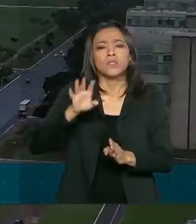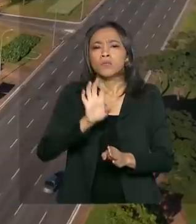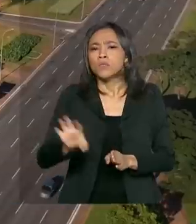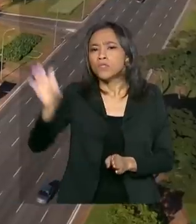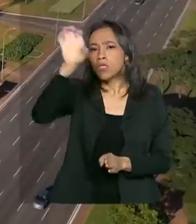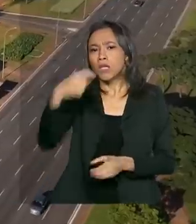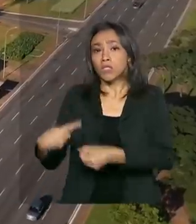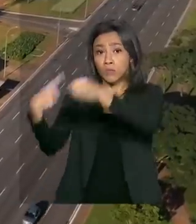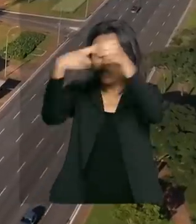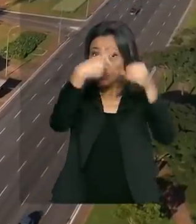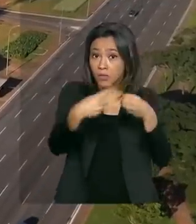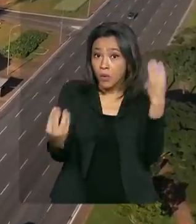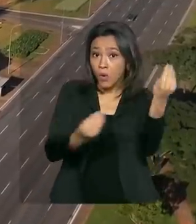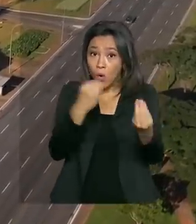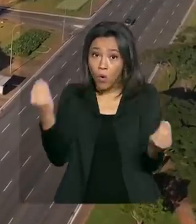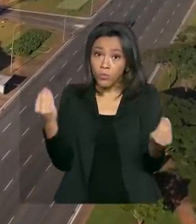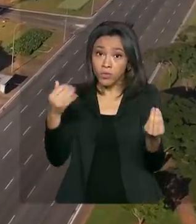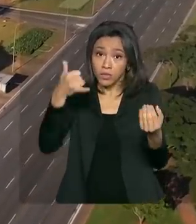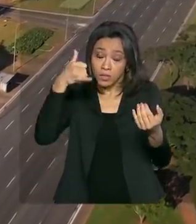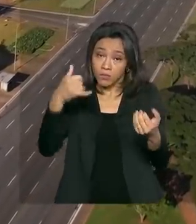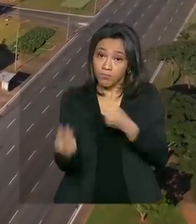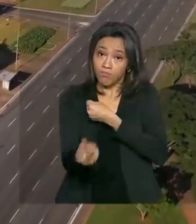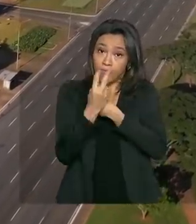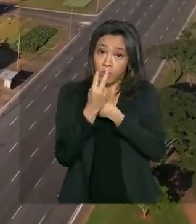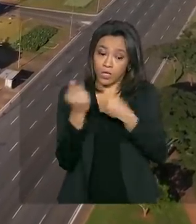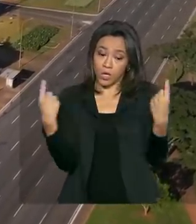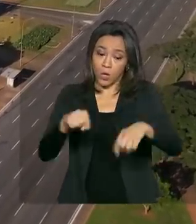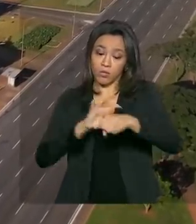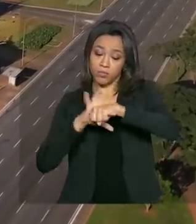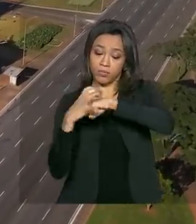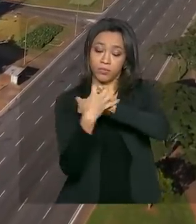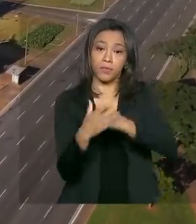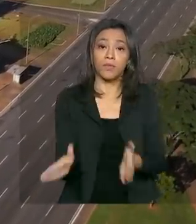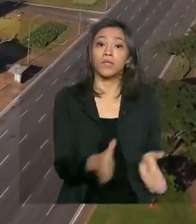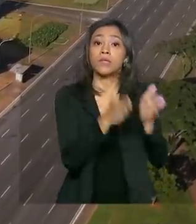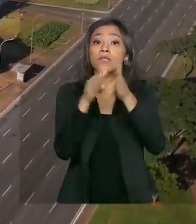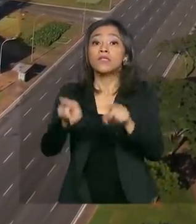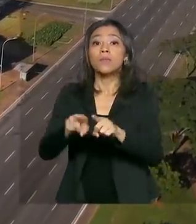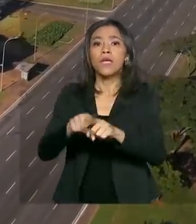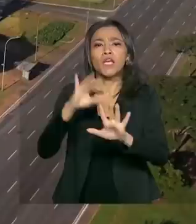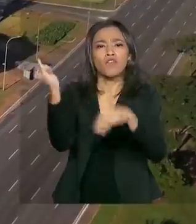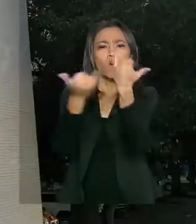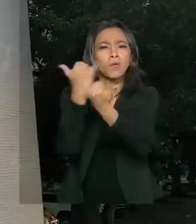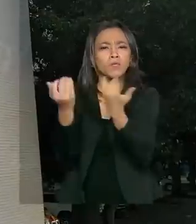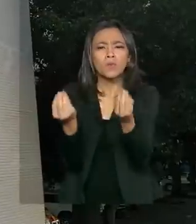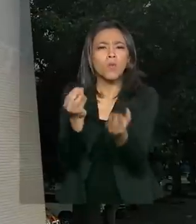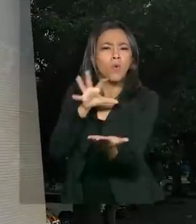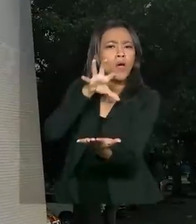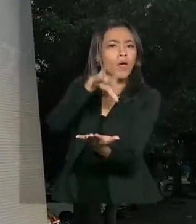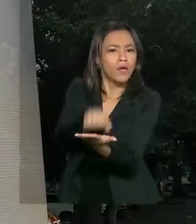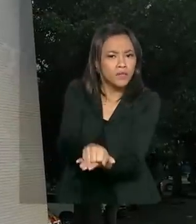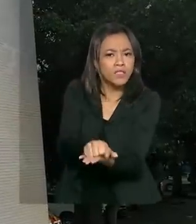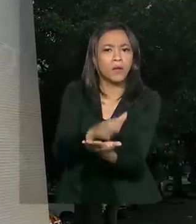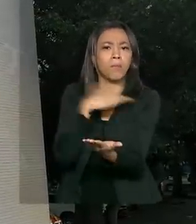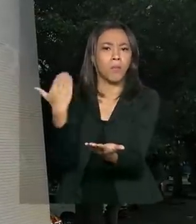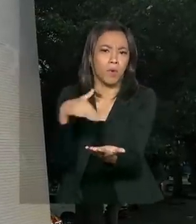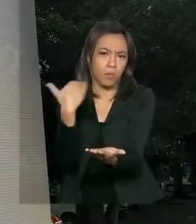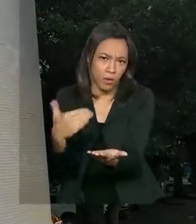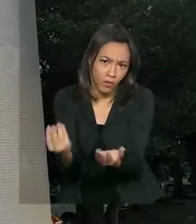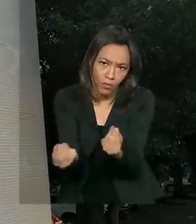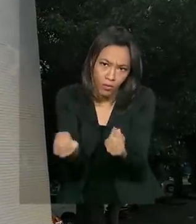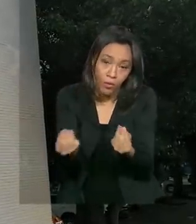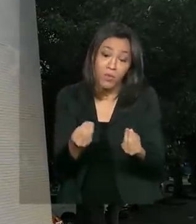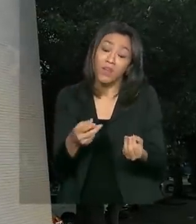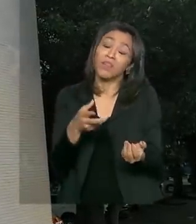corpos das vítimas da Covid-19, além de informações para o registro de óbitos. O Ministério da Saúde informou que há um